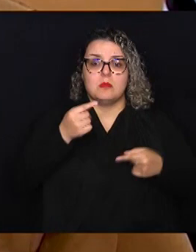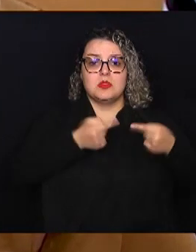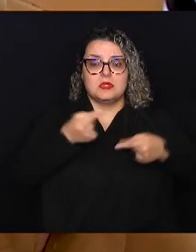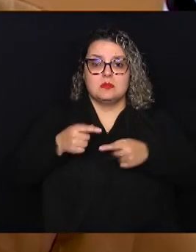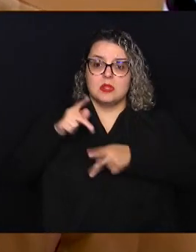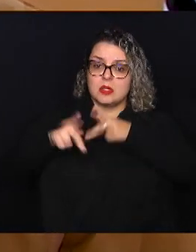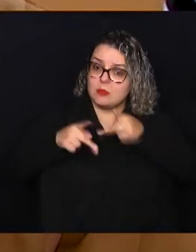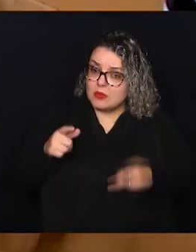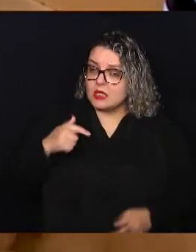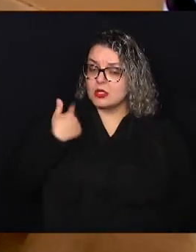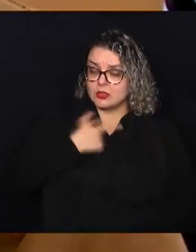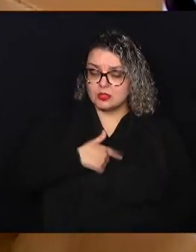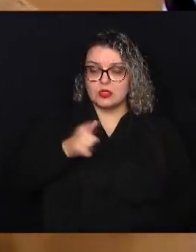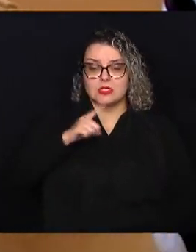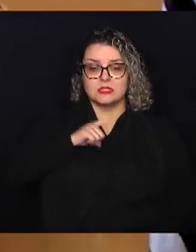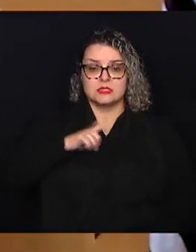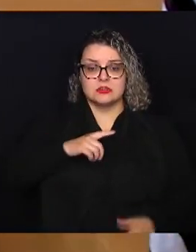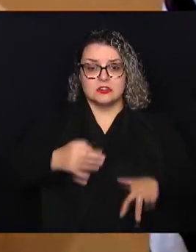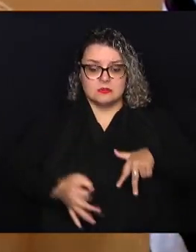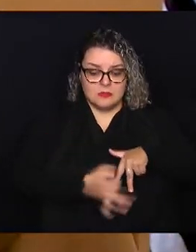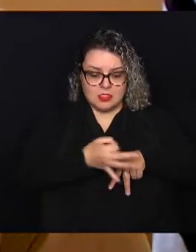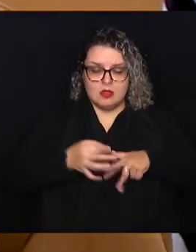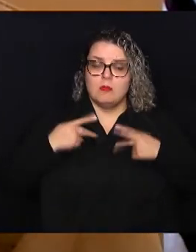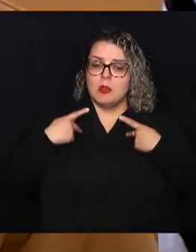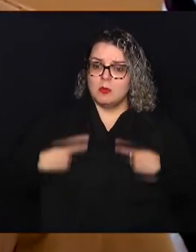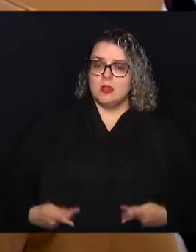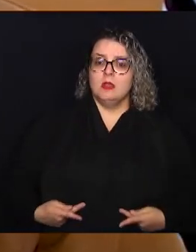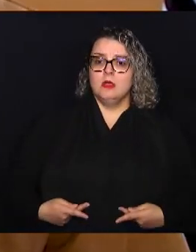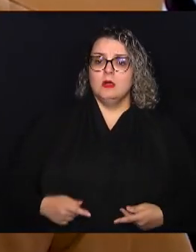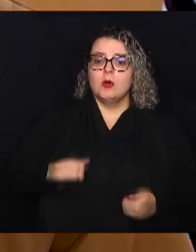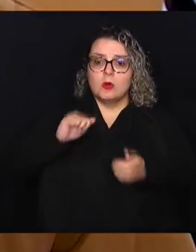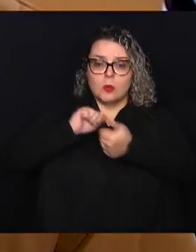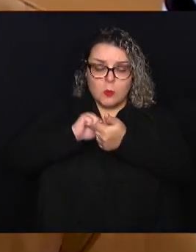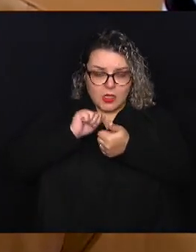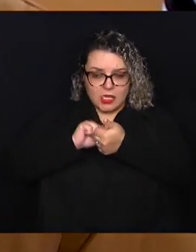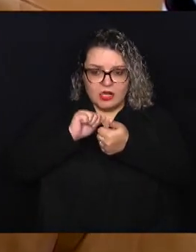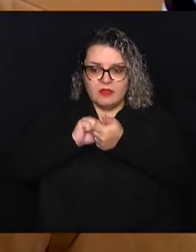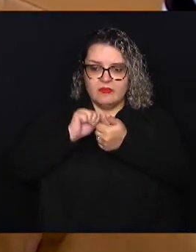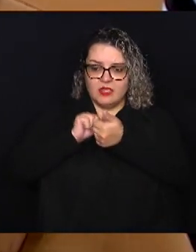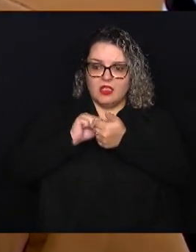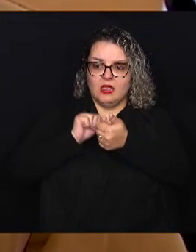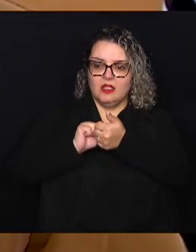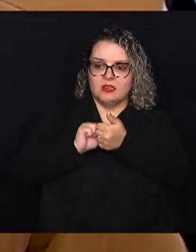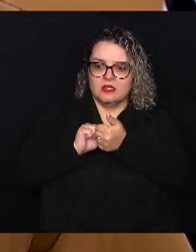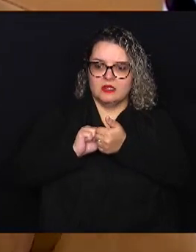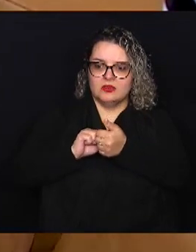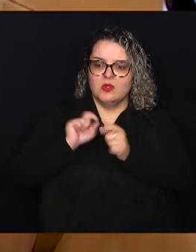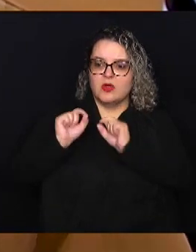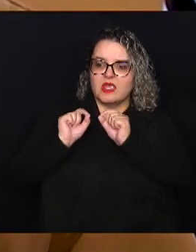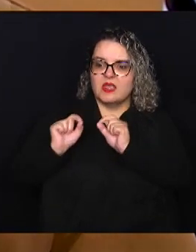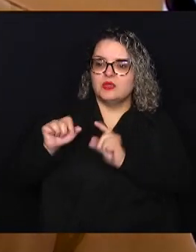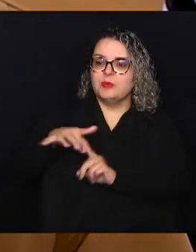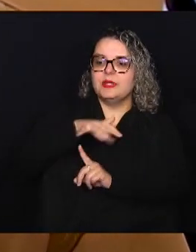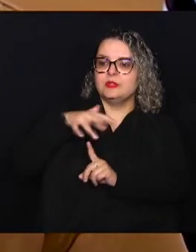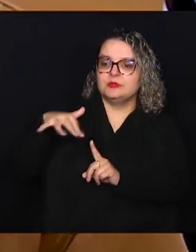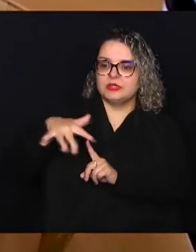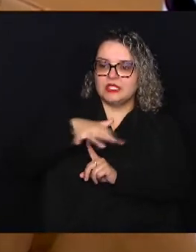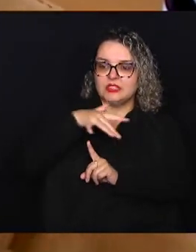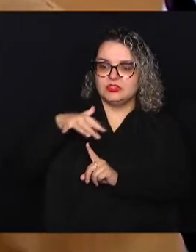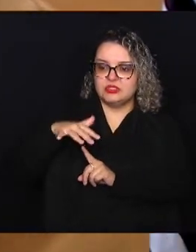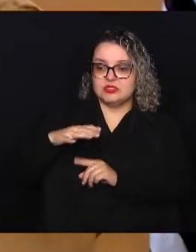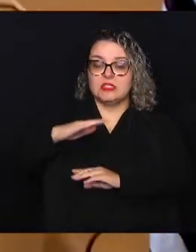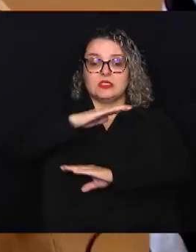para que a gente tenha uma posição qualificada da Frente do Meio Ambiente aqui na